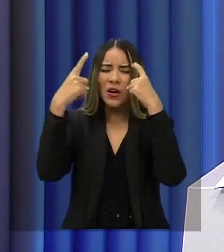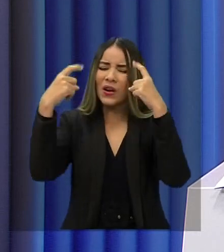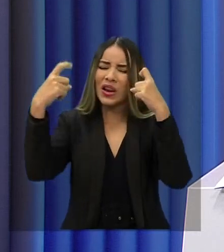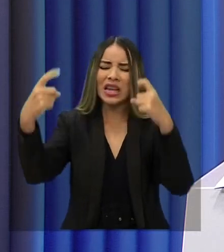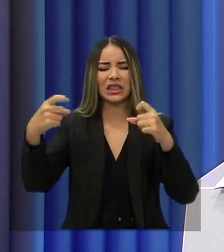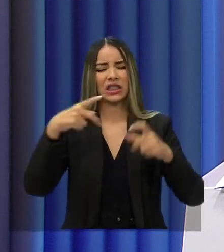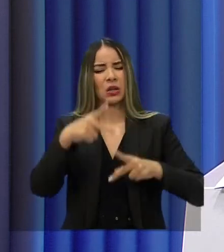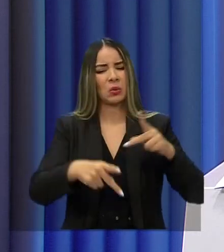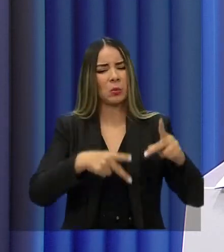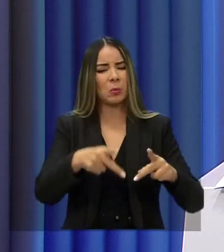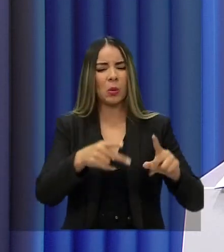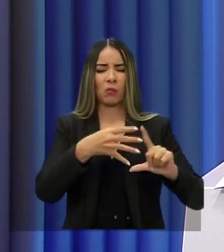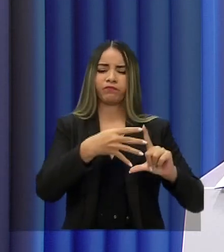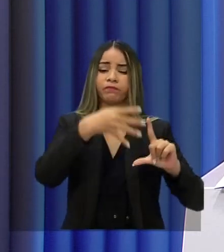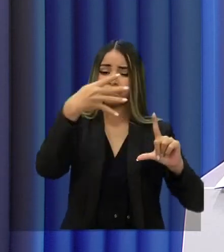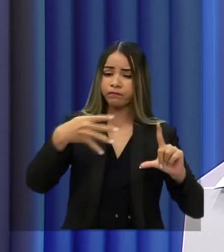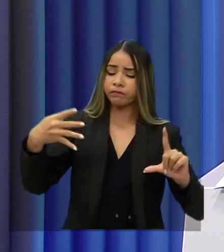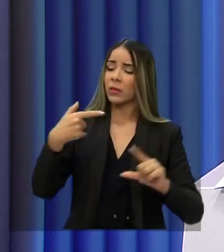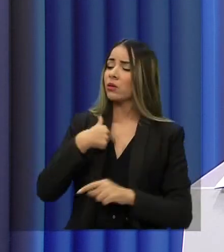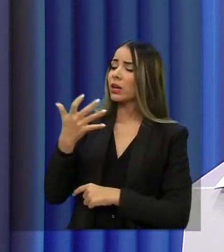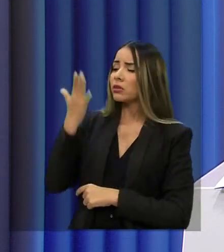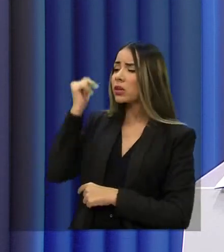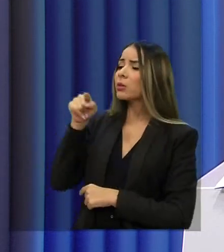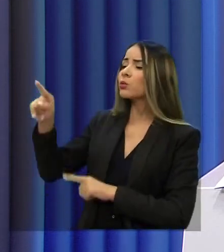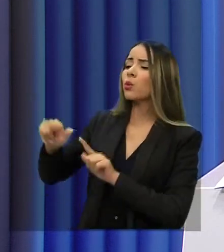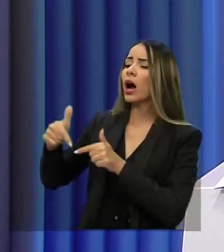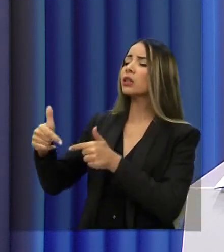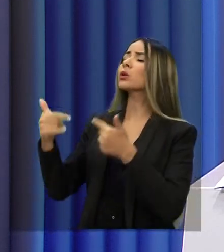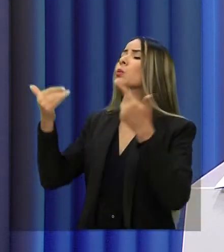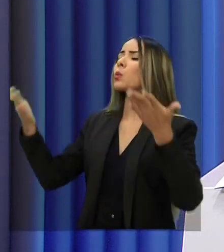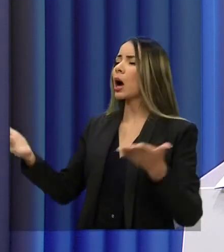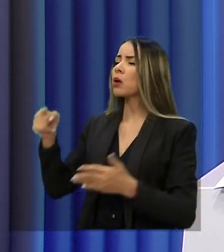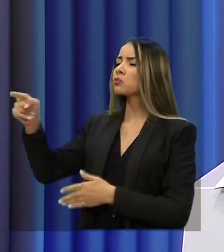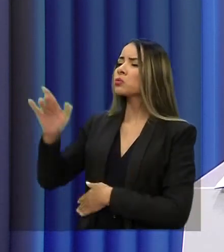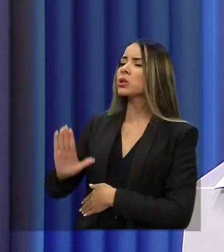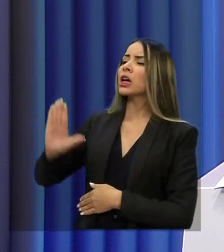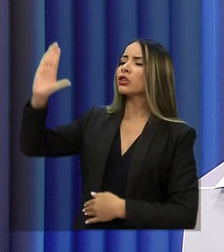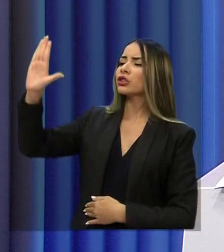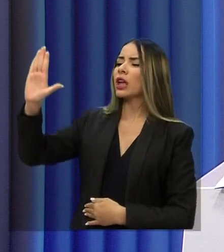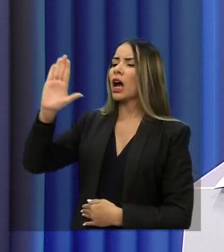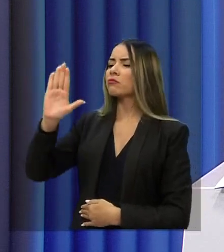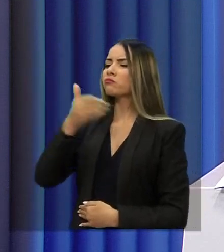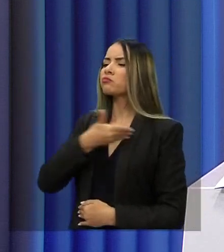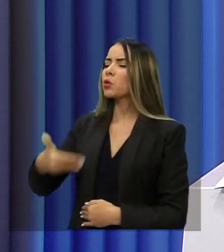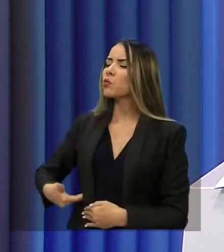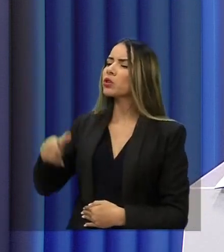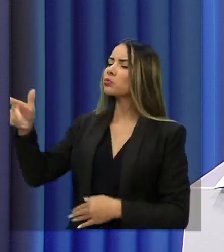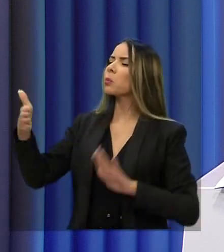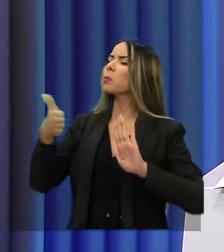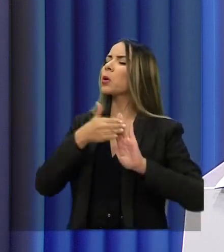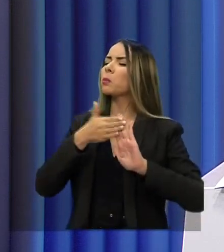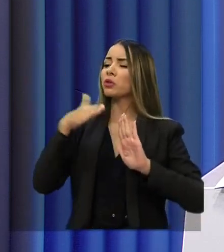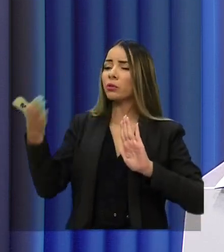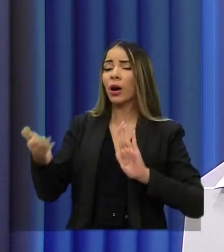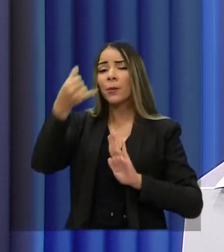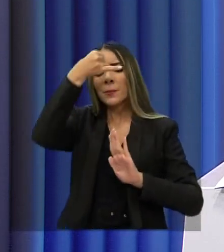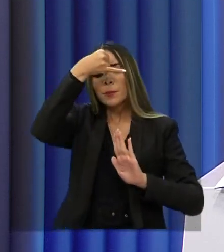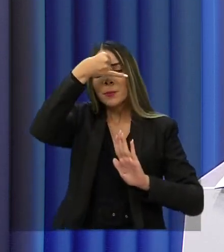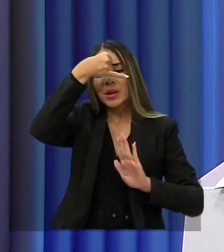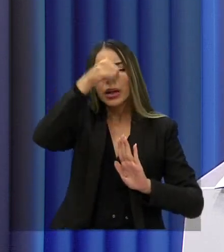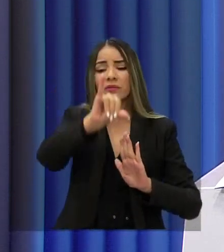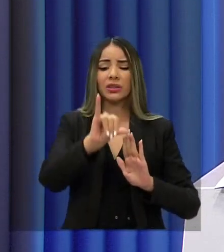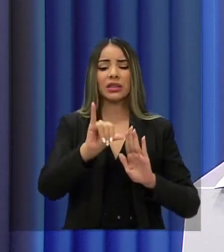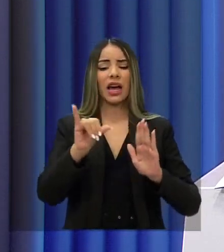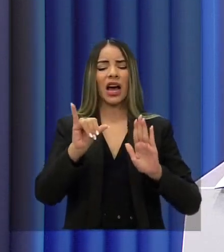populações. Eu queria saber qual sua ação, enquanto candidato ao governo, o é que você propõe para prevenir e combater